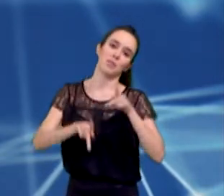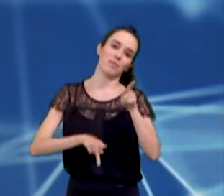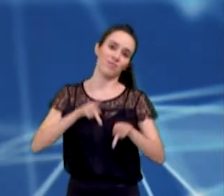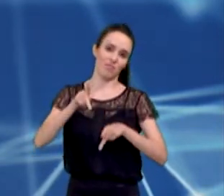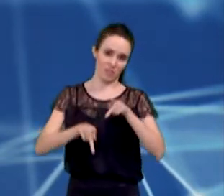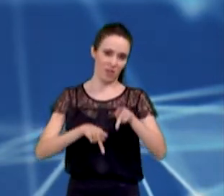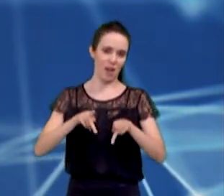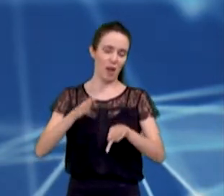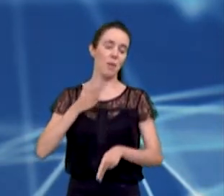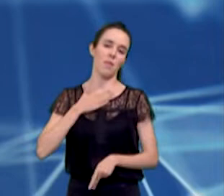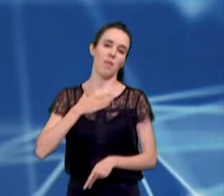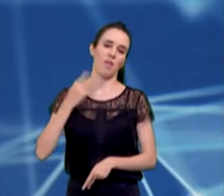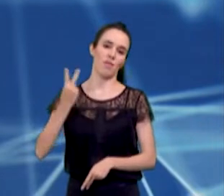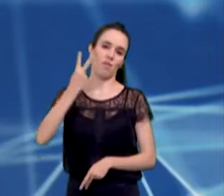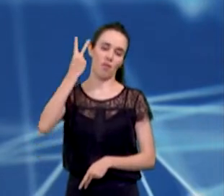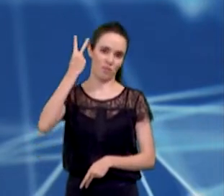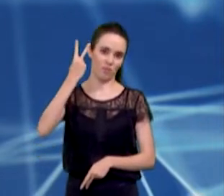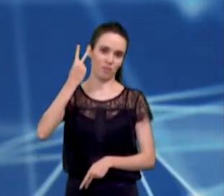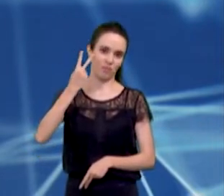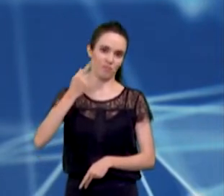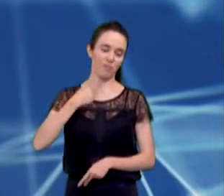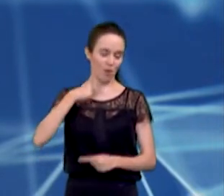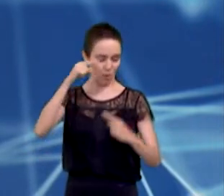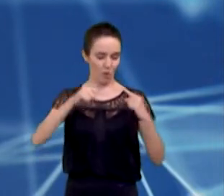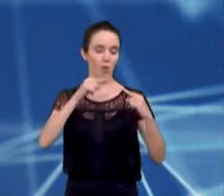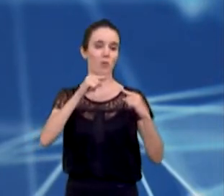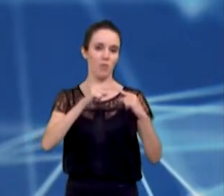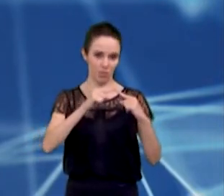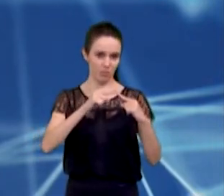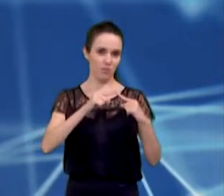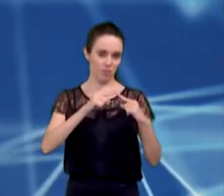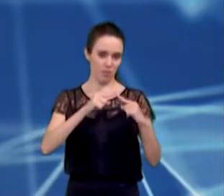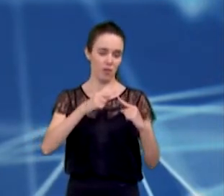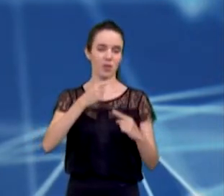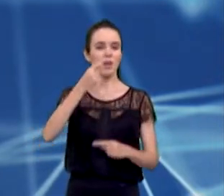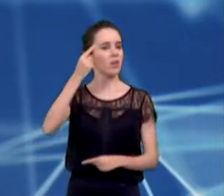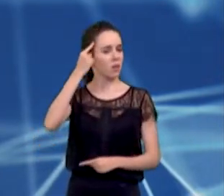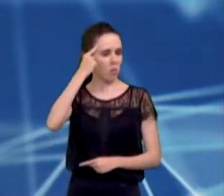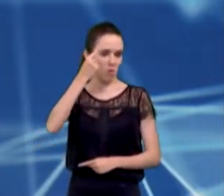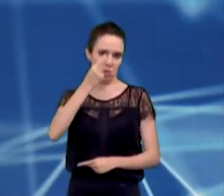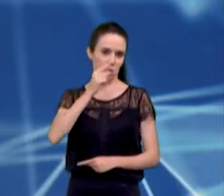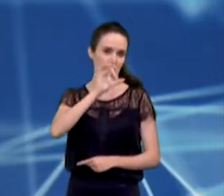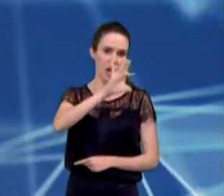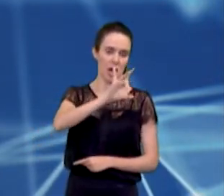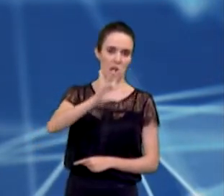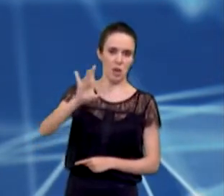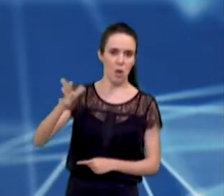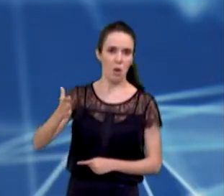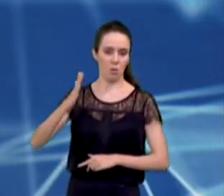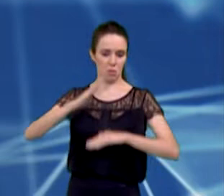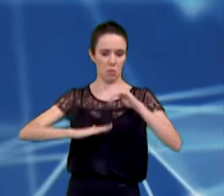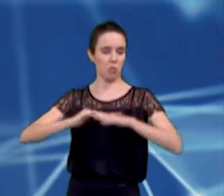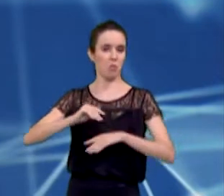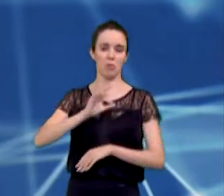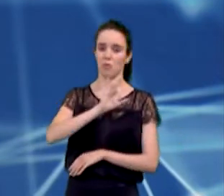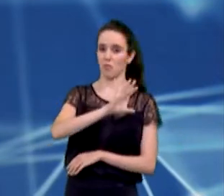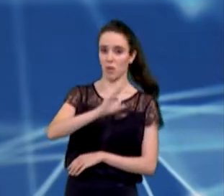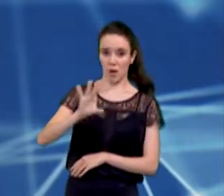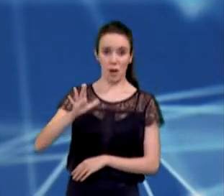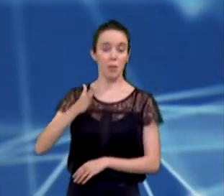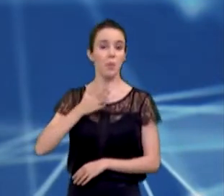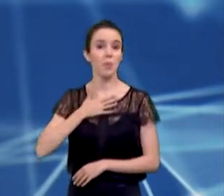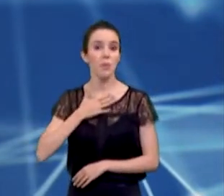continuam comuns. As ideias e as práticas, cada um tem o seu jeito de tocar a cidade. E o meu jeito